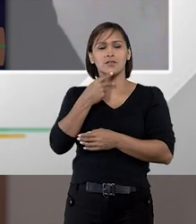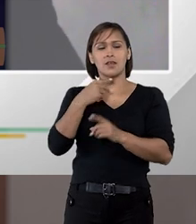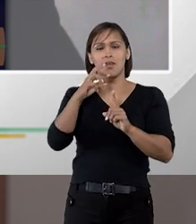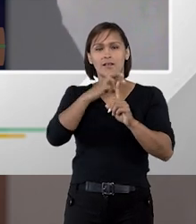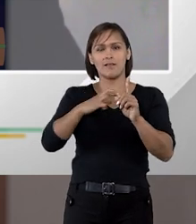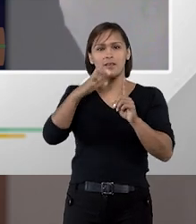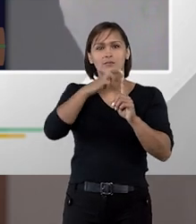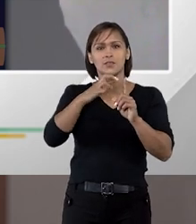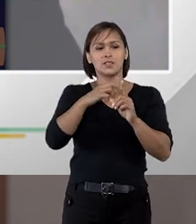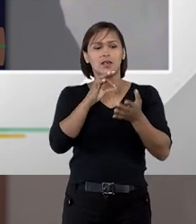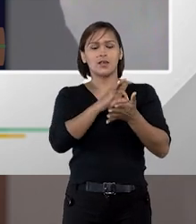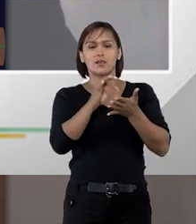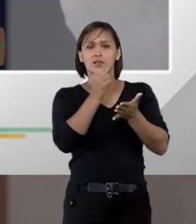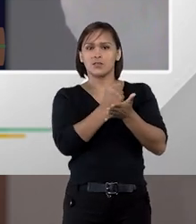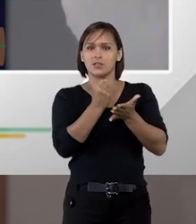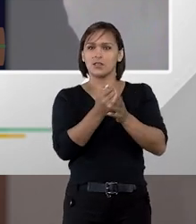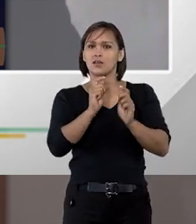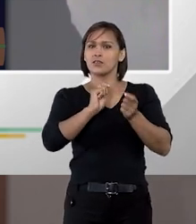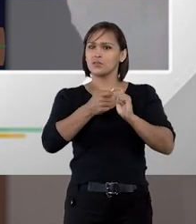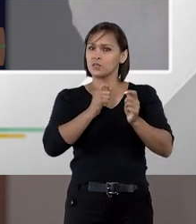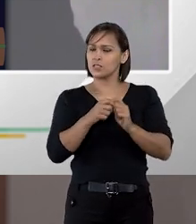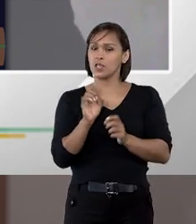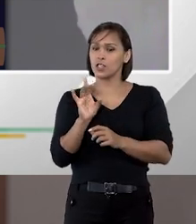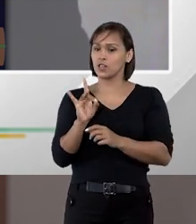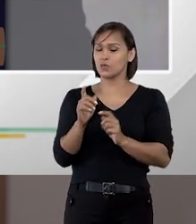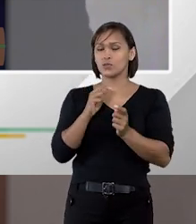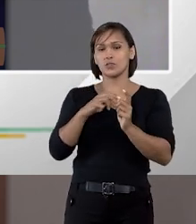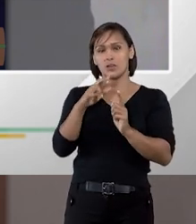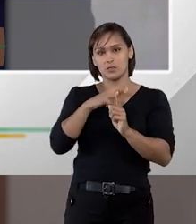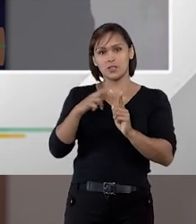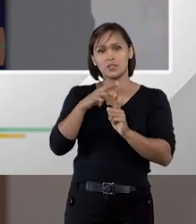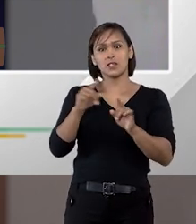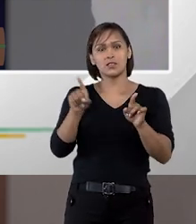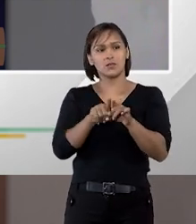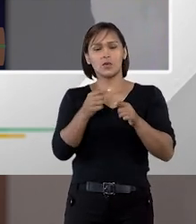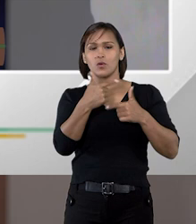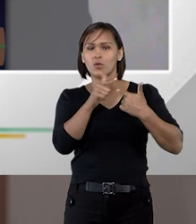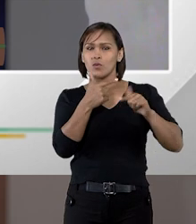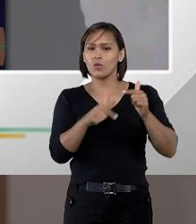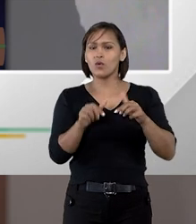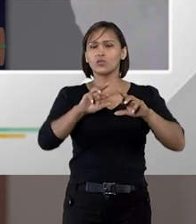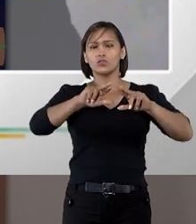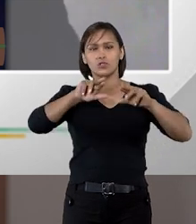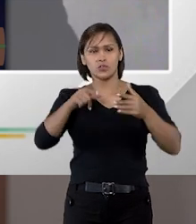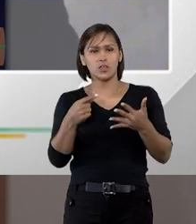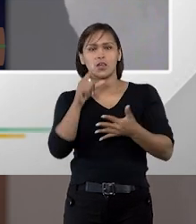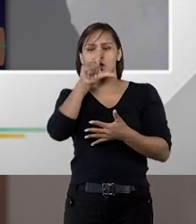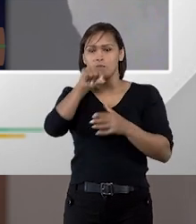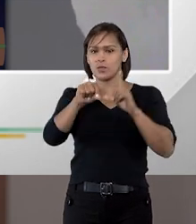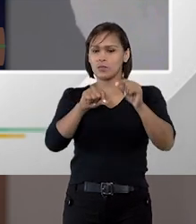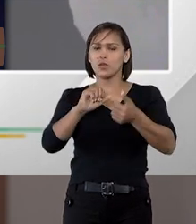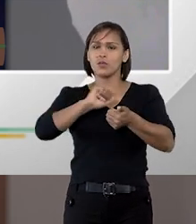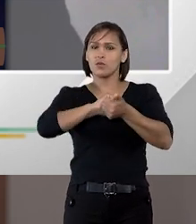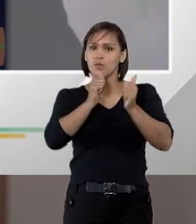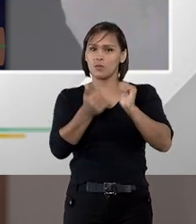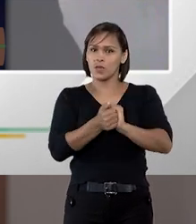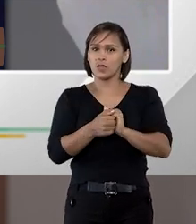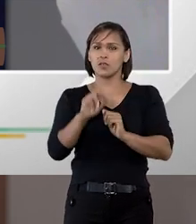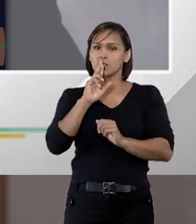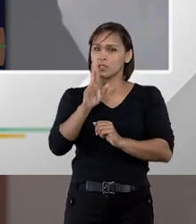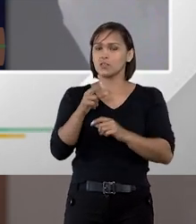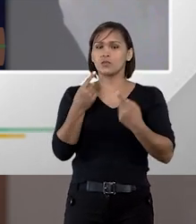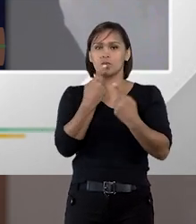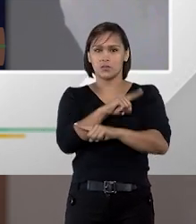da arbitragem em contratações administrativas e não só arbitragem arbitragem em outros meios alternativos ou adequados